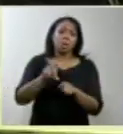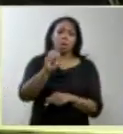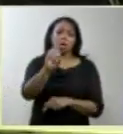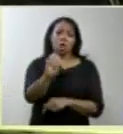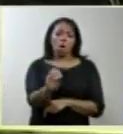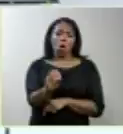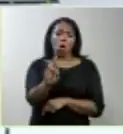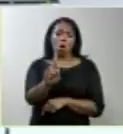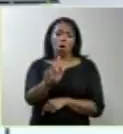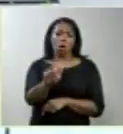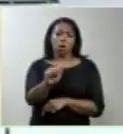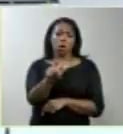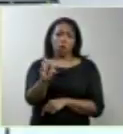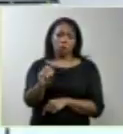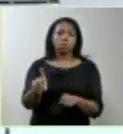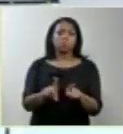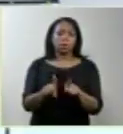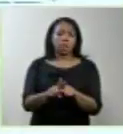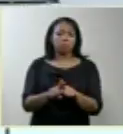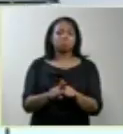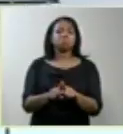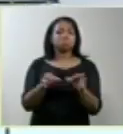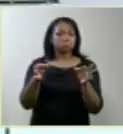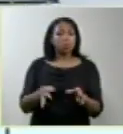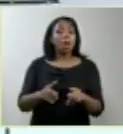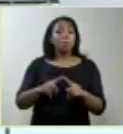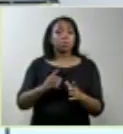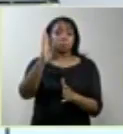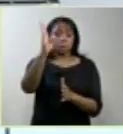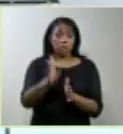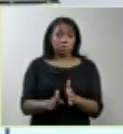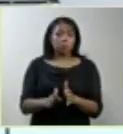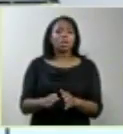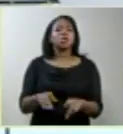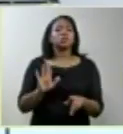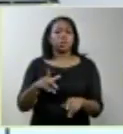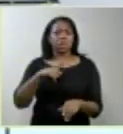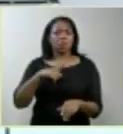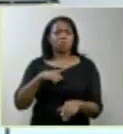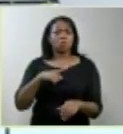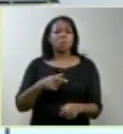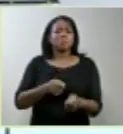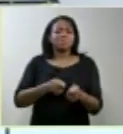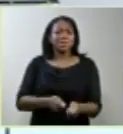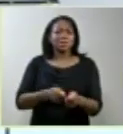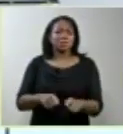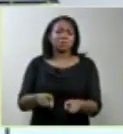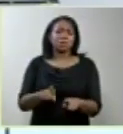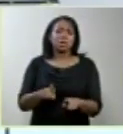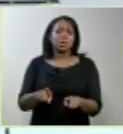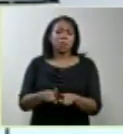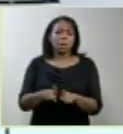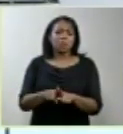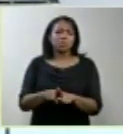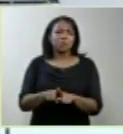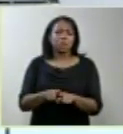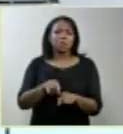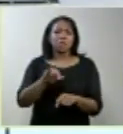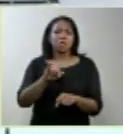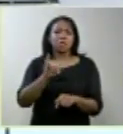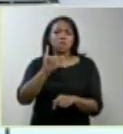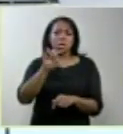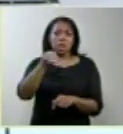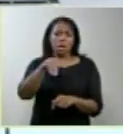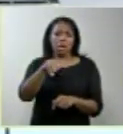anencefálicos. Plenamente. No Brasil, nunca houve um transplante. Aliás, houve uma tentativa de transplante no INCOR que não foi